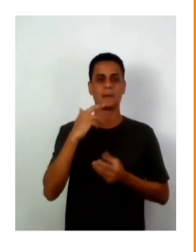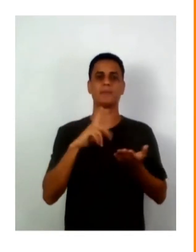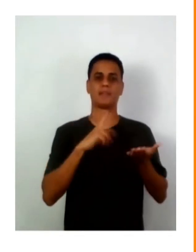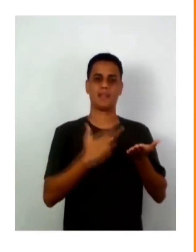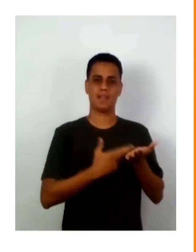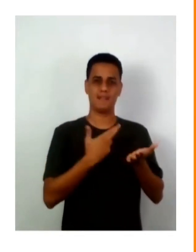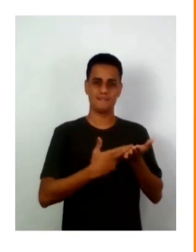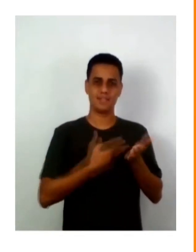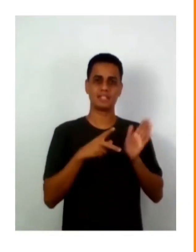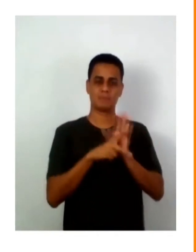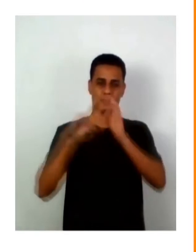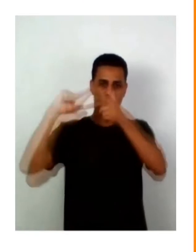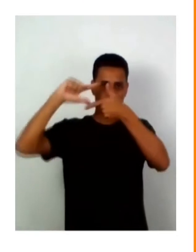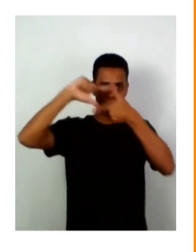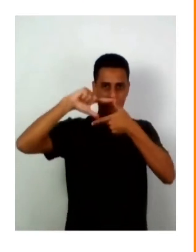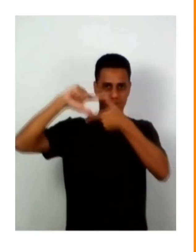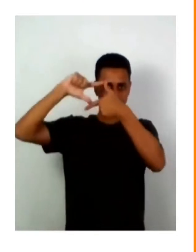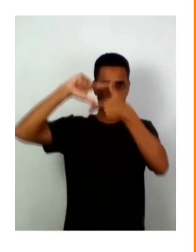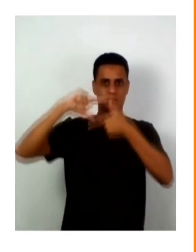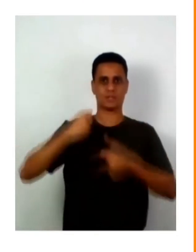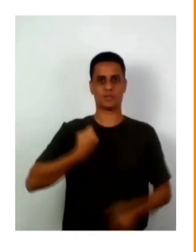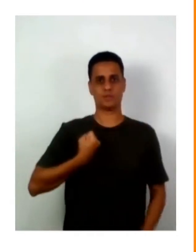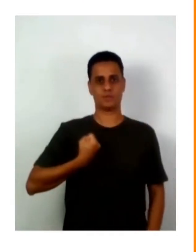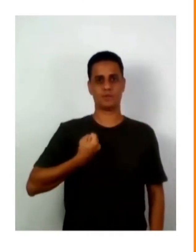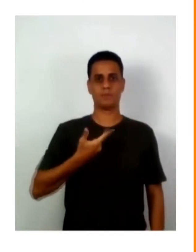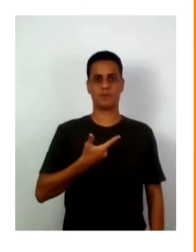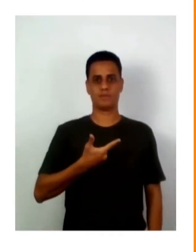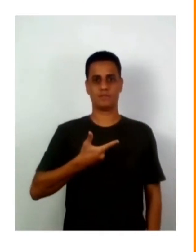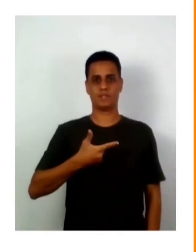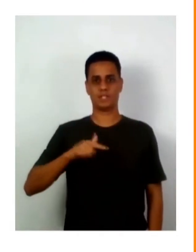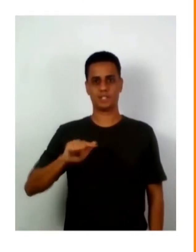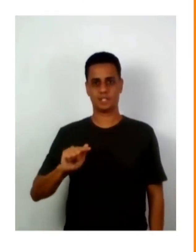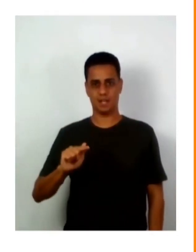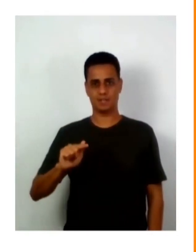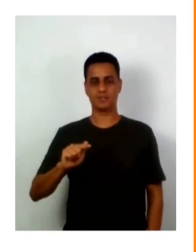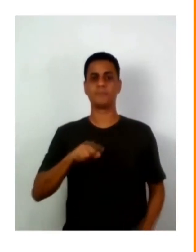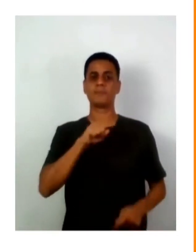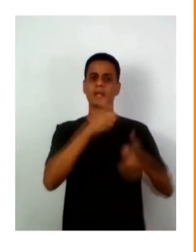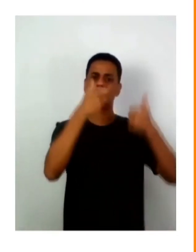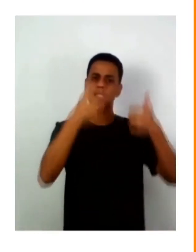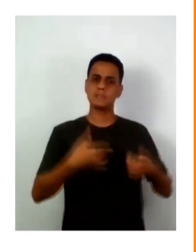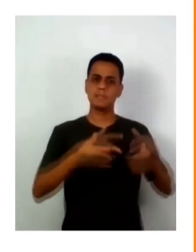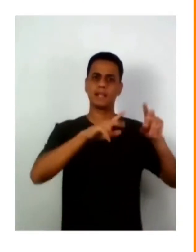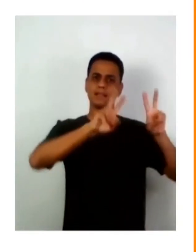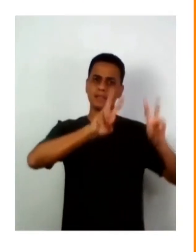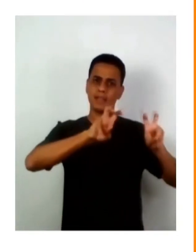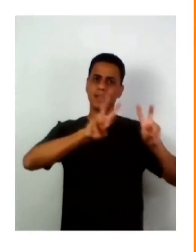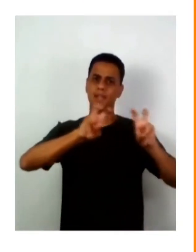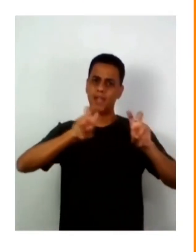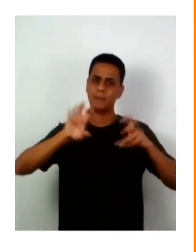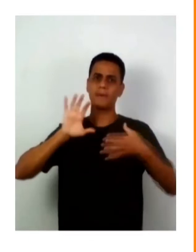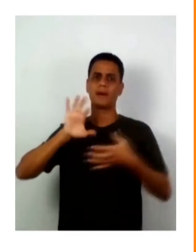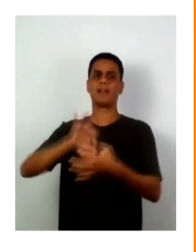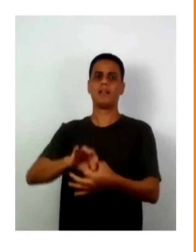27, a revista que trata dos temas que dão justamente nome ao nosso curso.